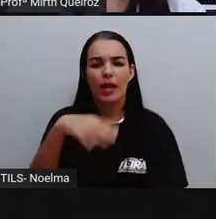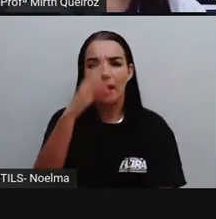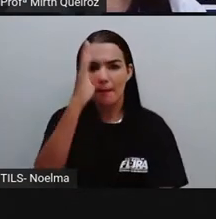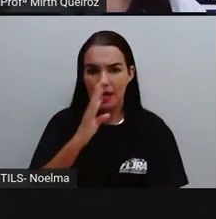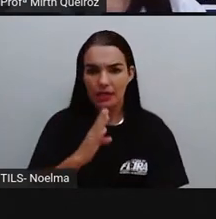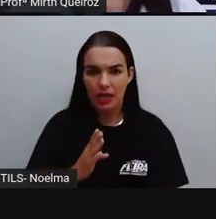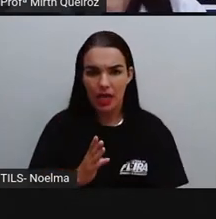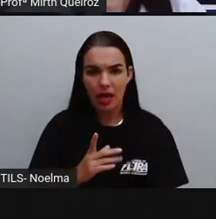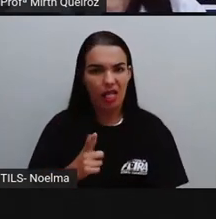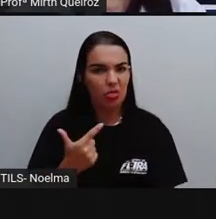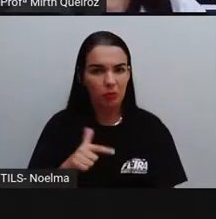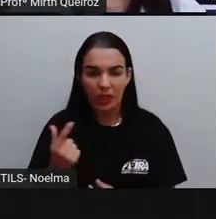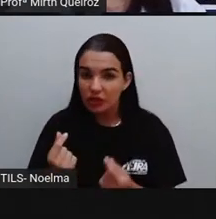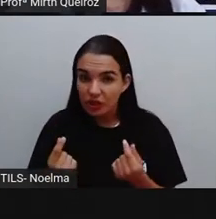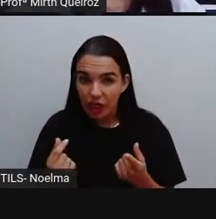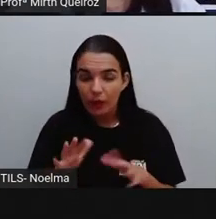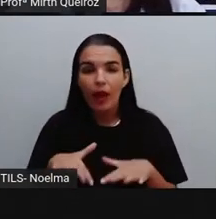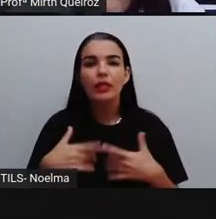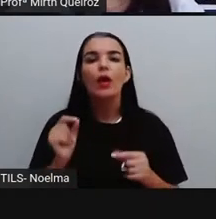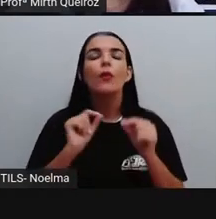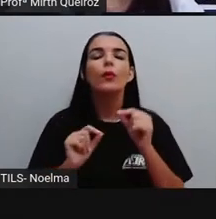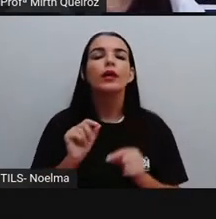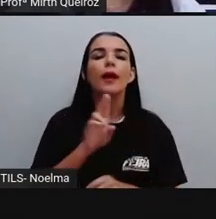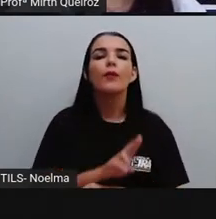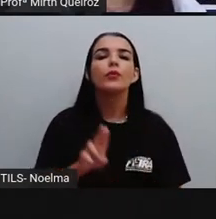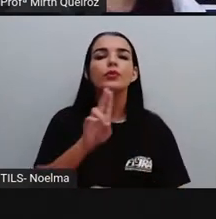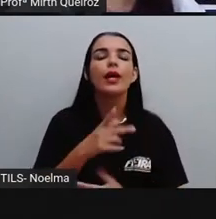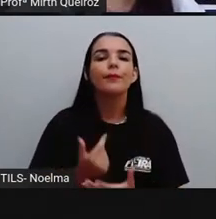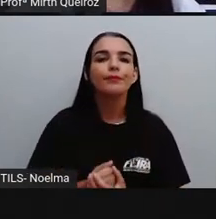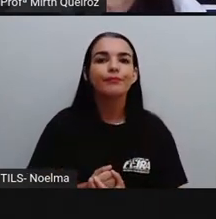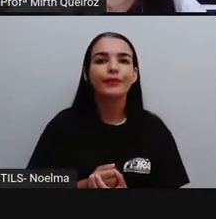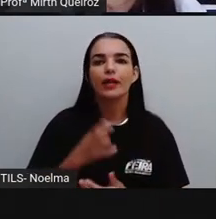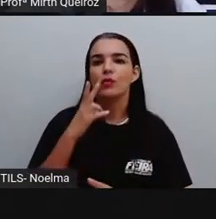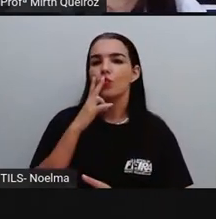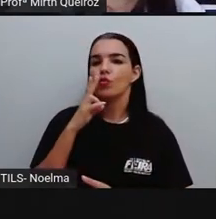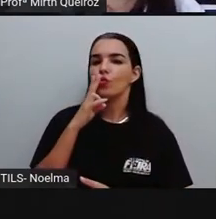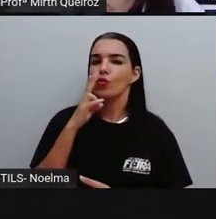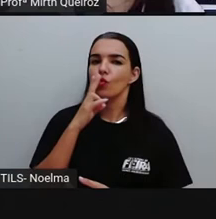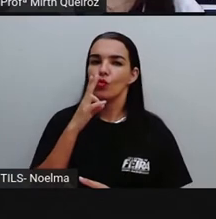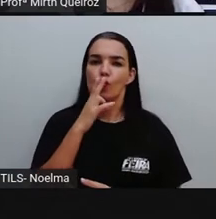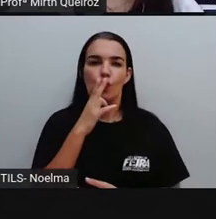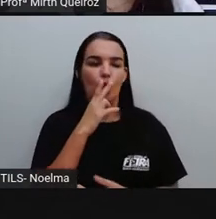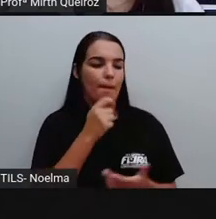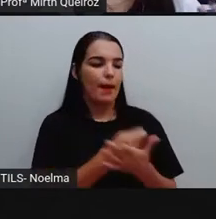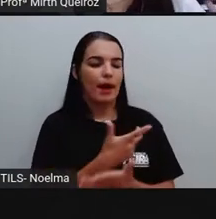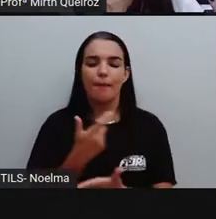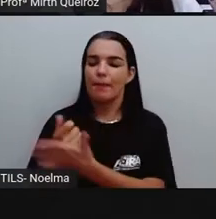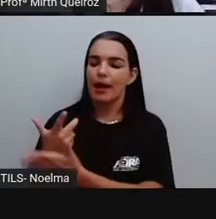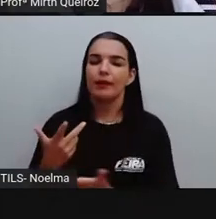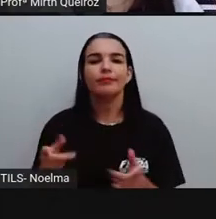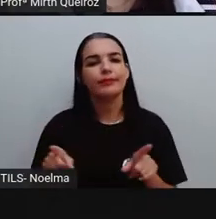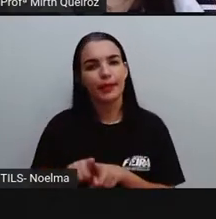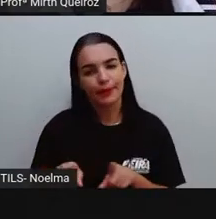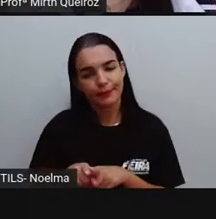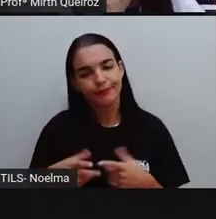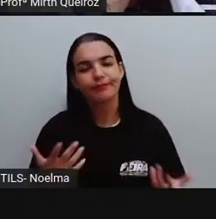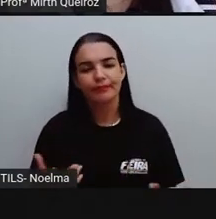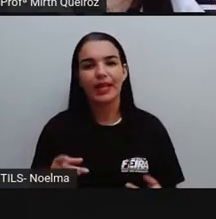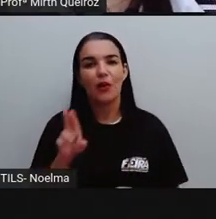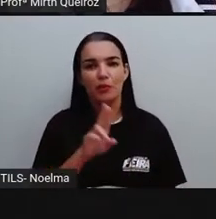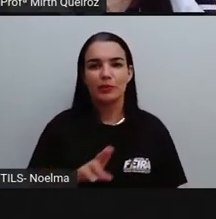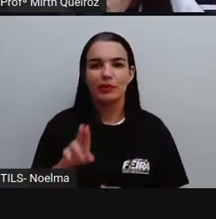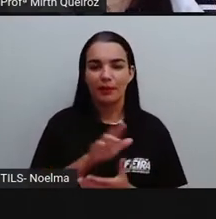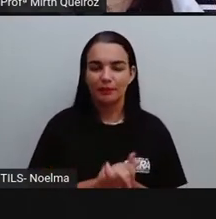O cigarro é a moeda circulante. Então, além da gente ter essa moeda, que é